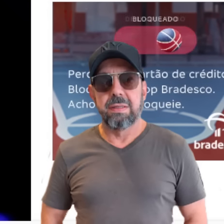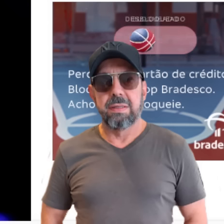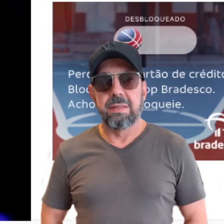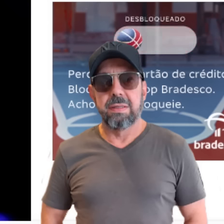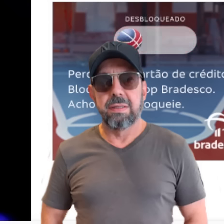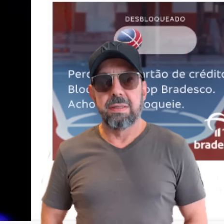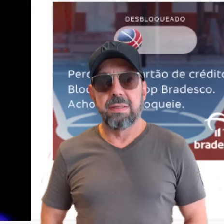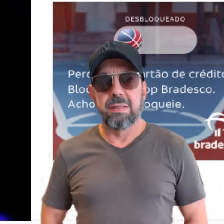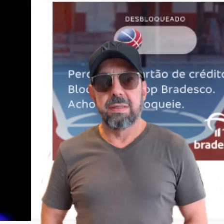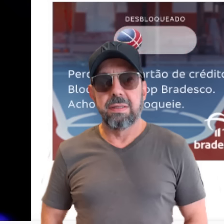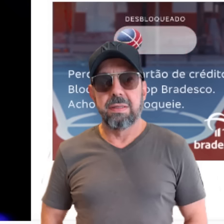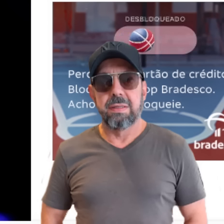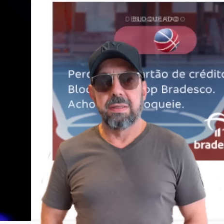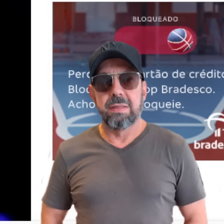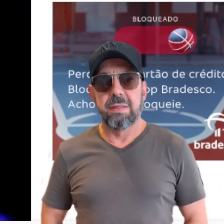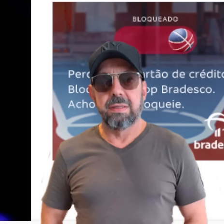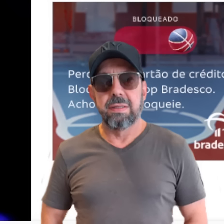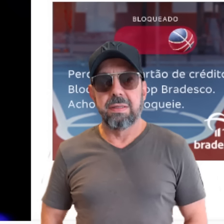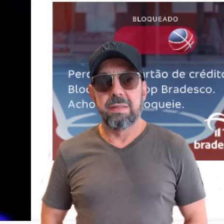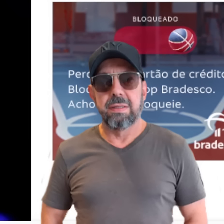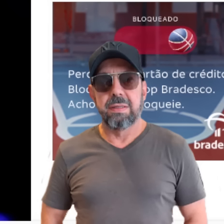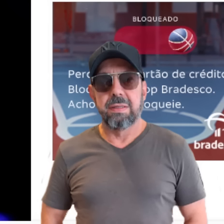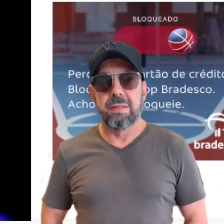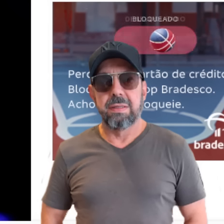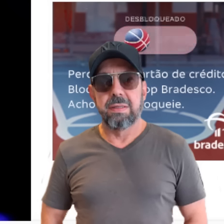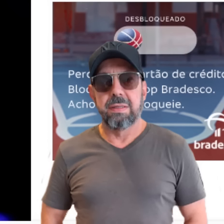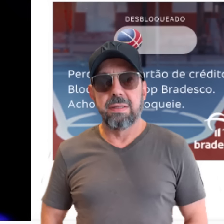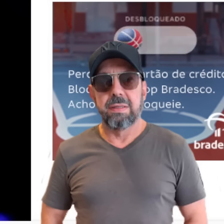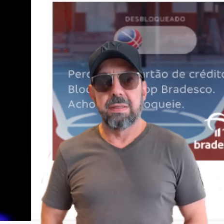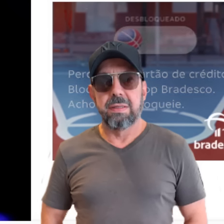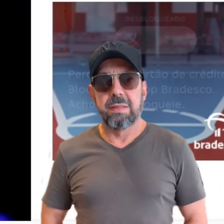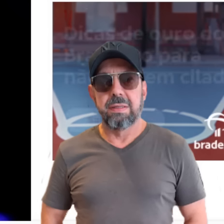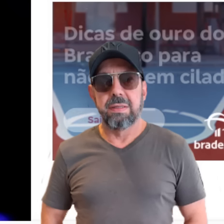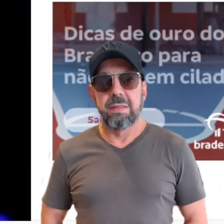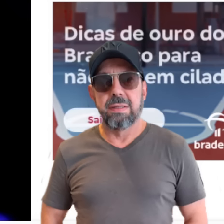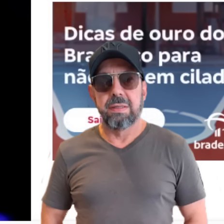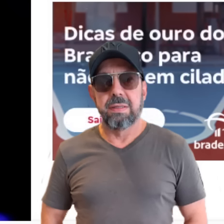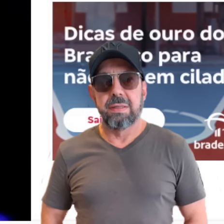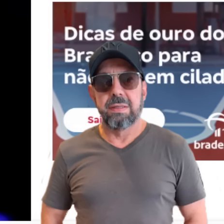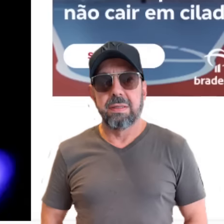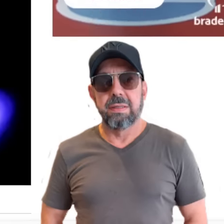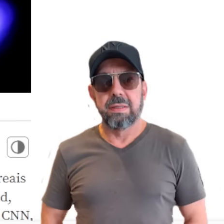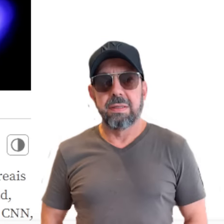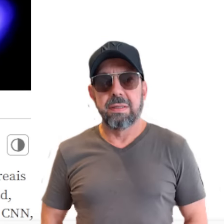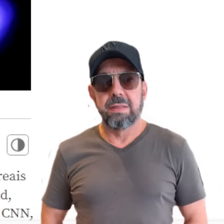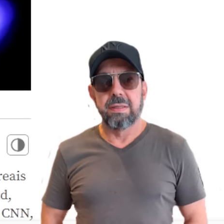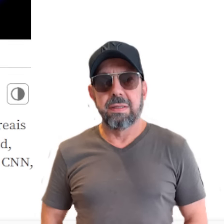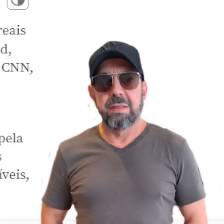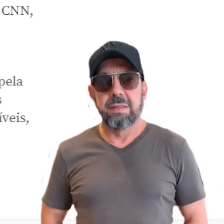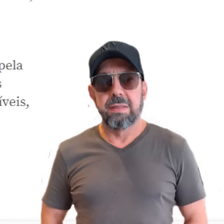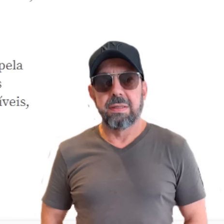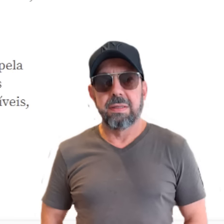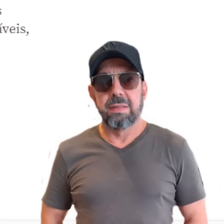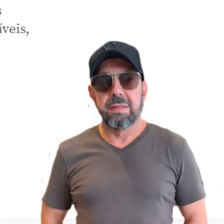300 bilhões de reais Foi a derrota eleitoral mais cara da história recente Pelas contas do